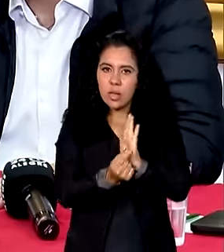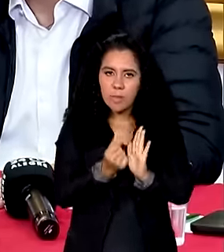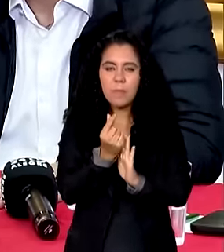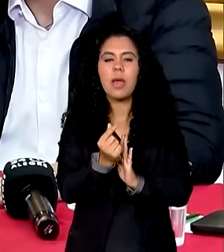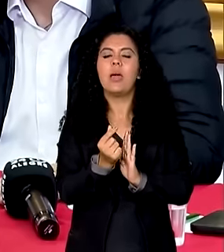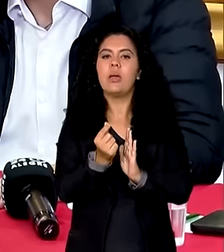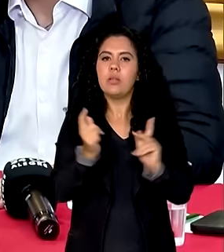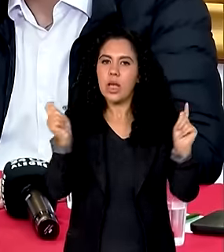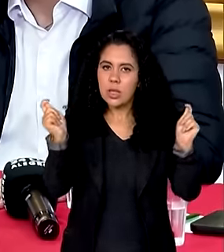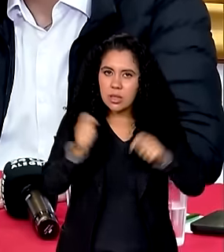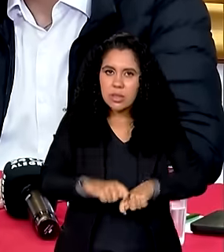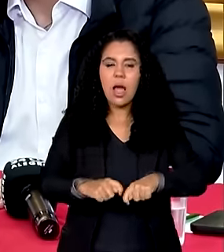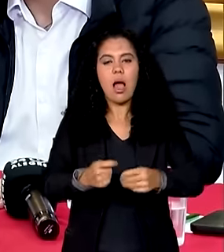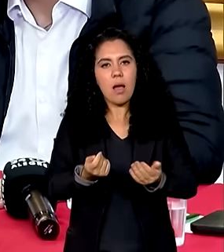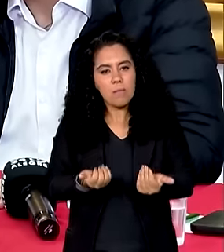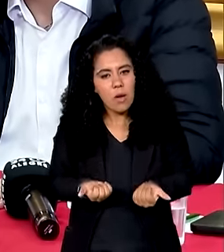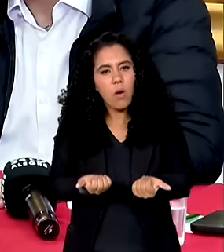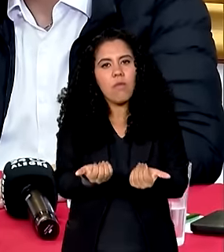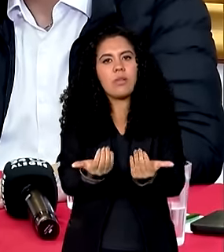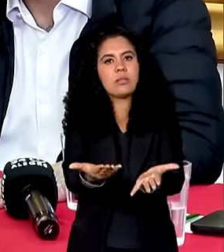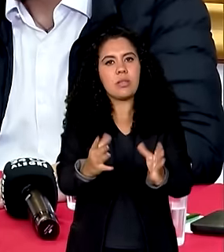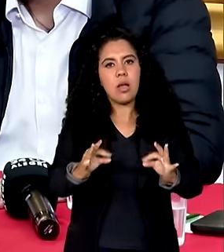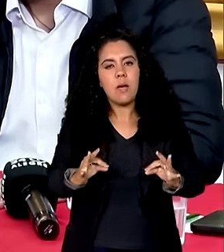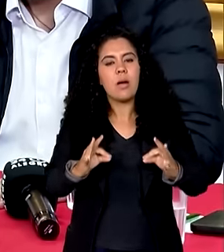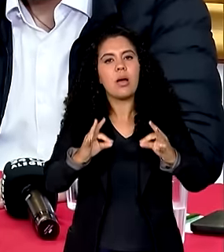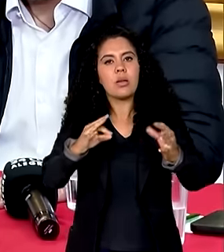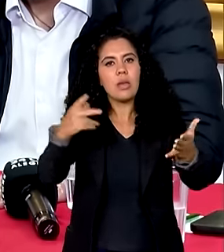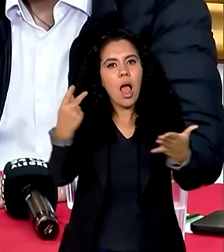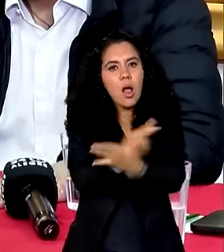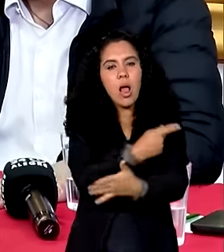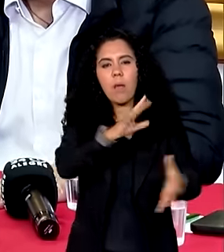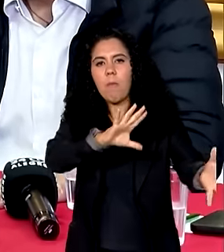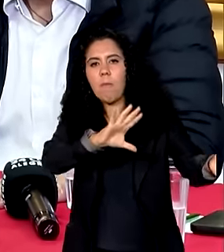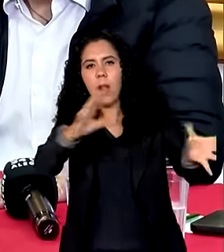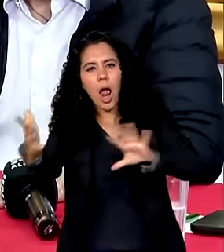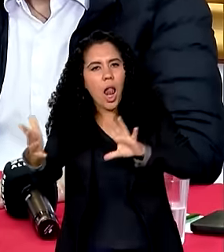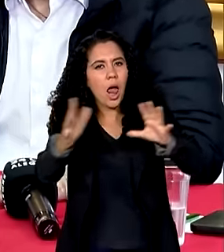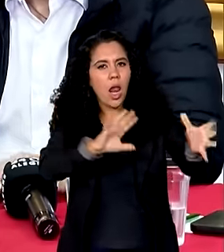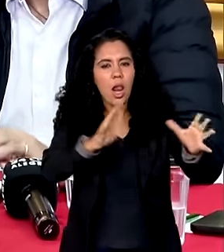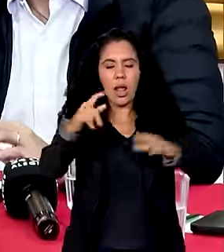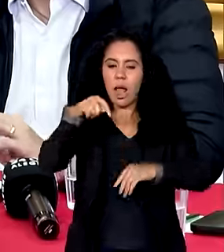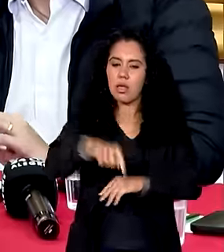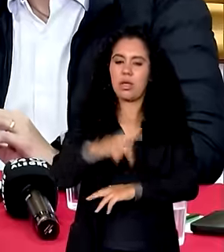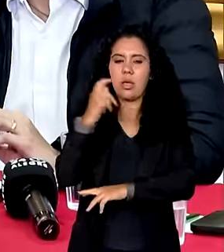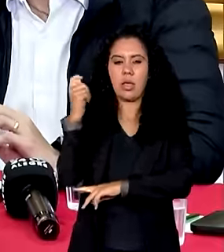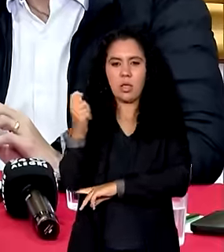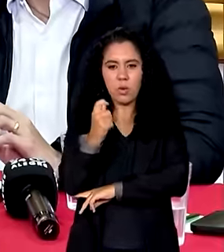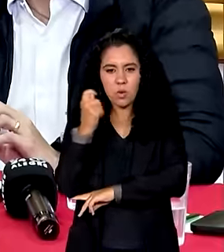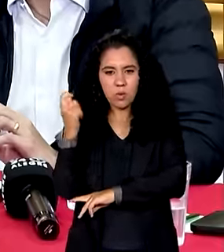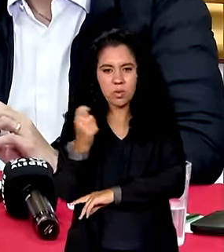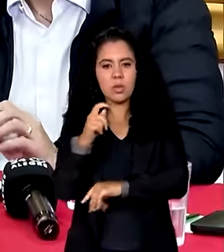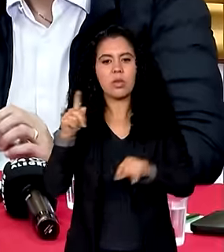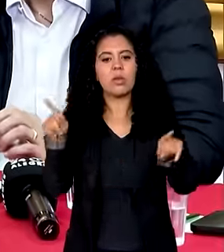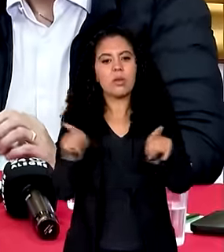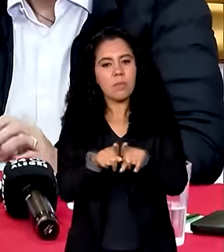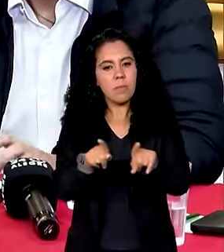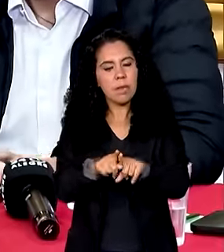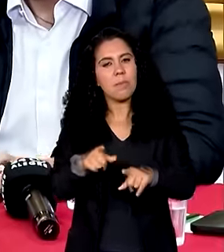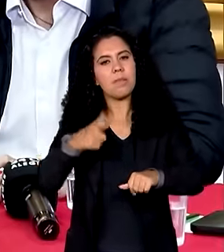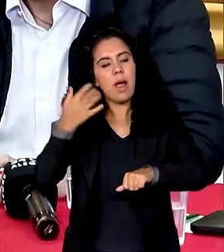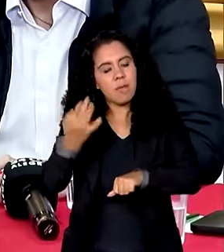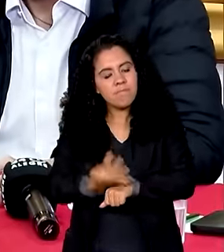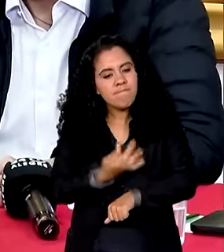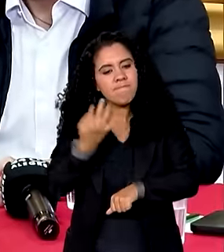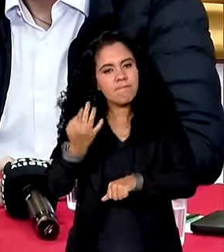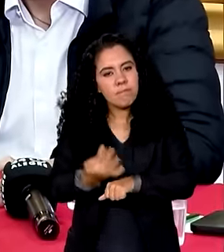dar conta de todos esses eventos que estão acontecendo aqui no Rio Grande do Sul e para suportar as